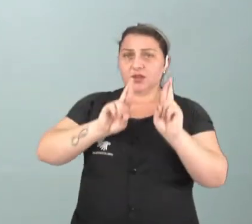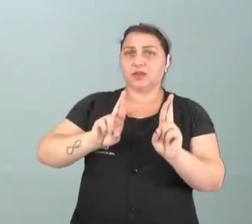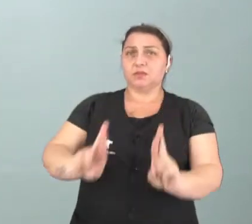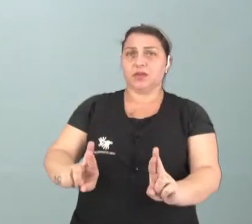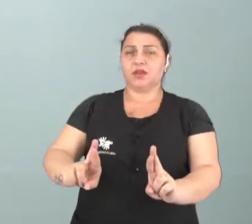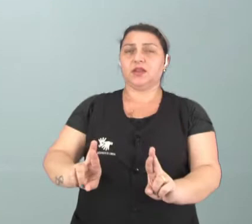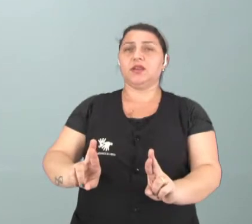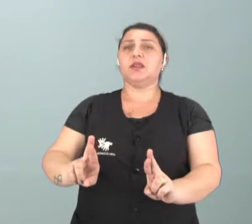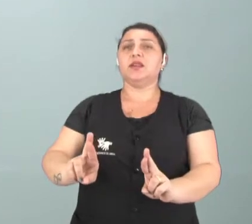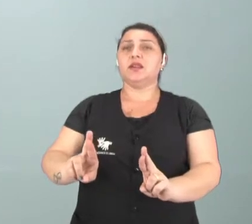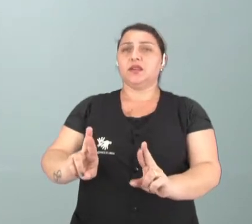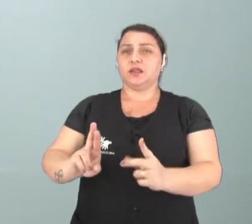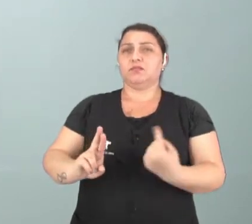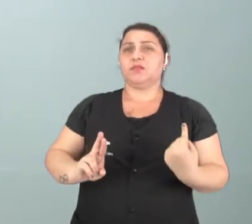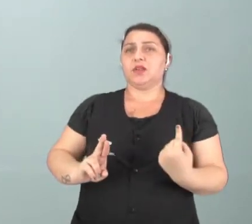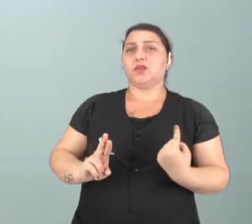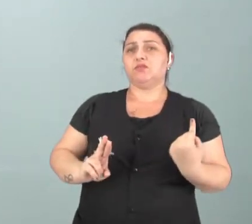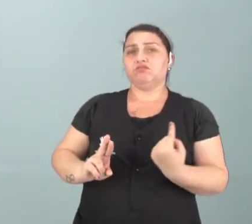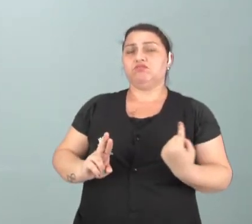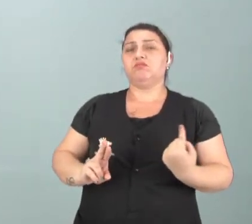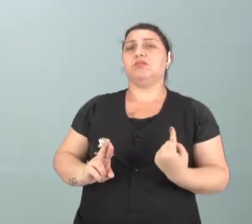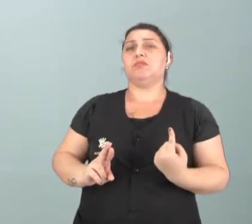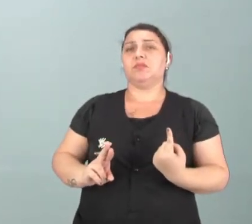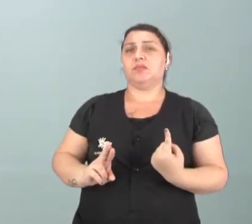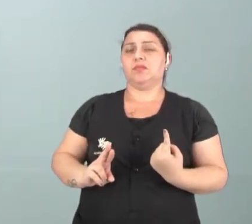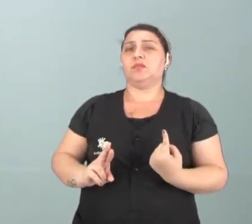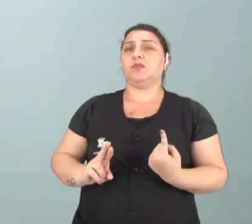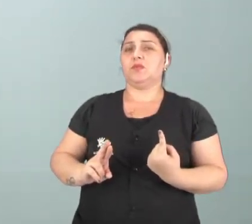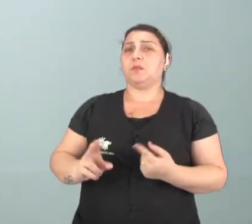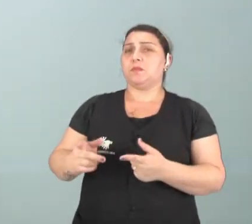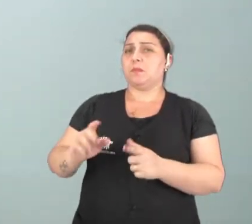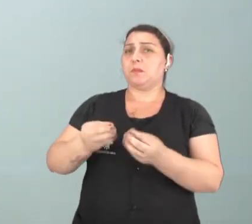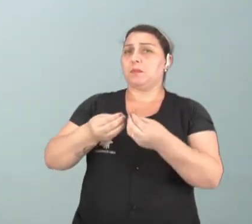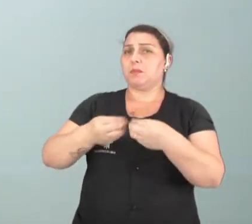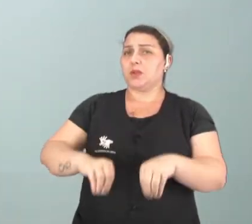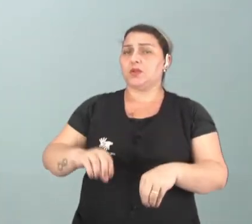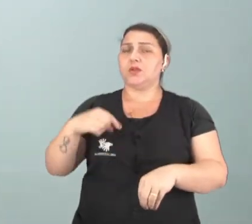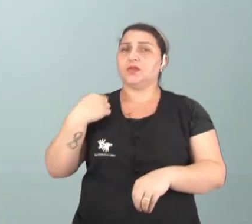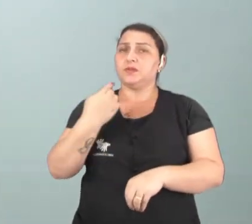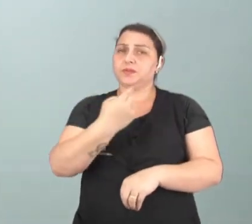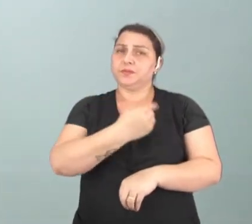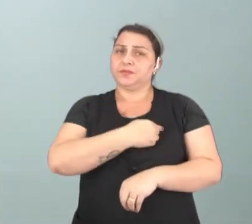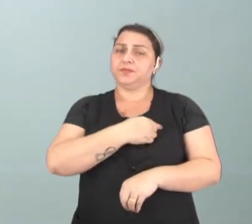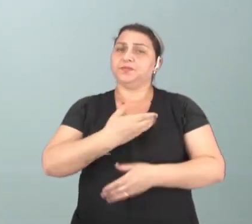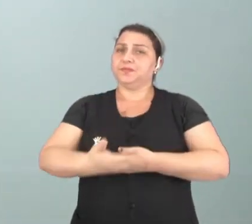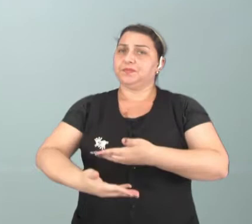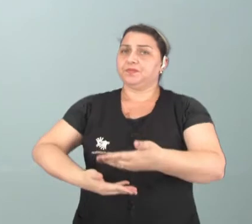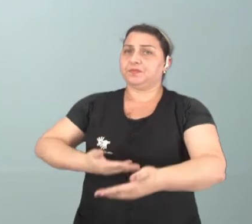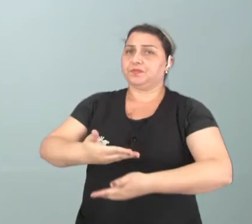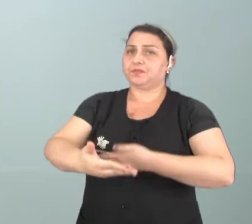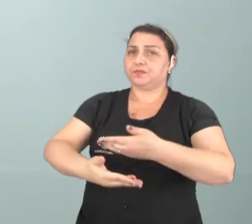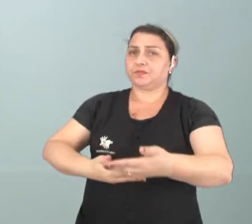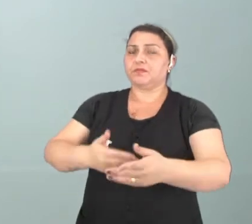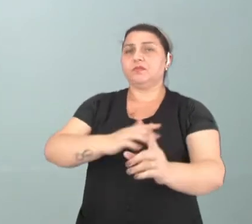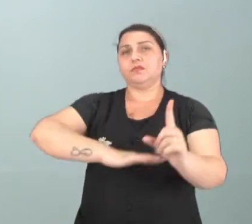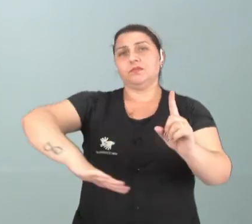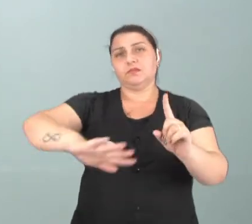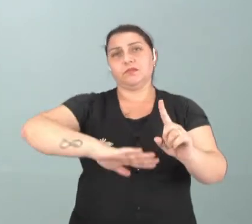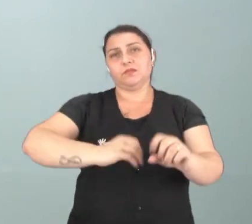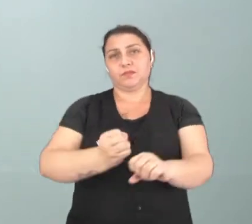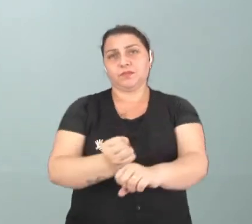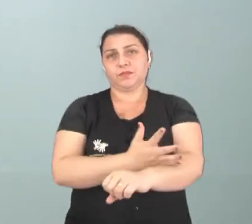a individualidade do outro, desde que não interfira na nossa relação sócio